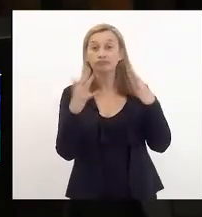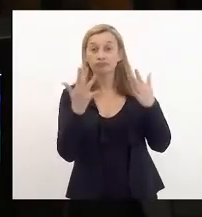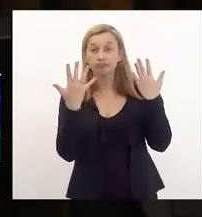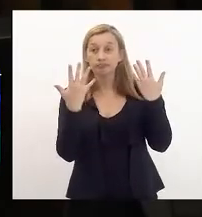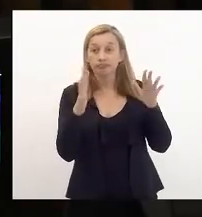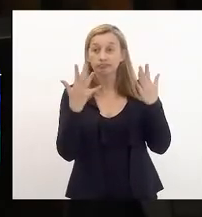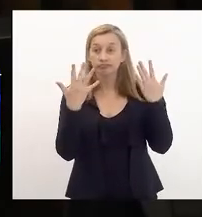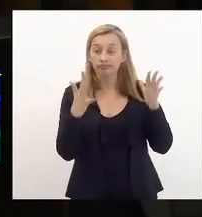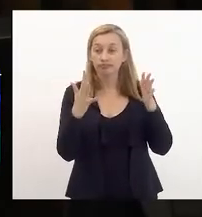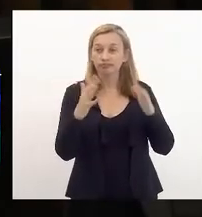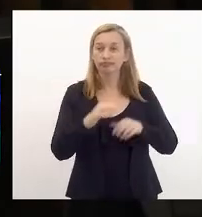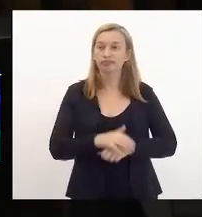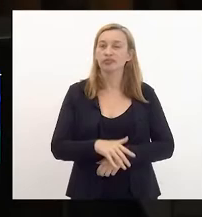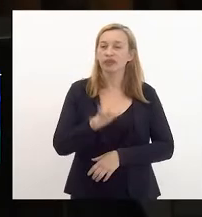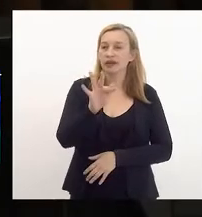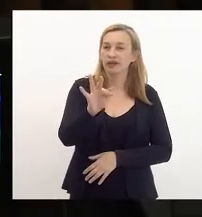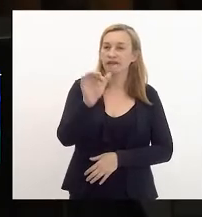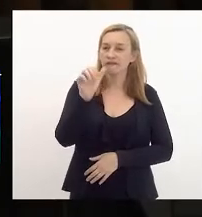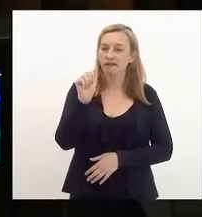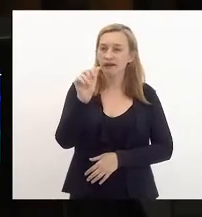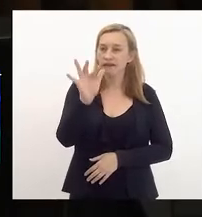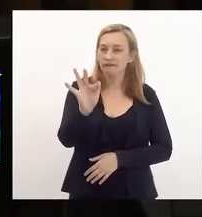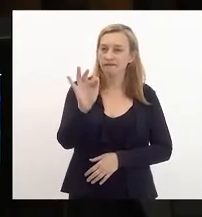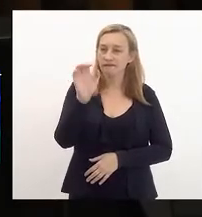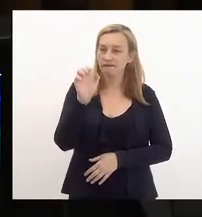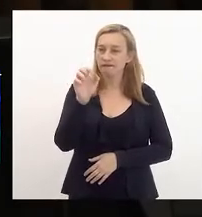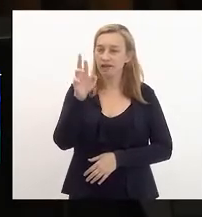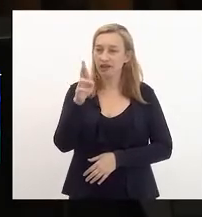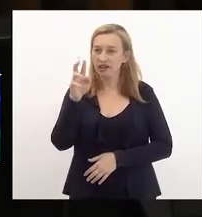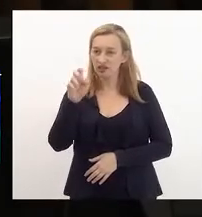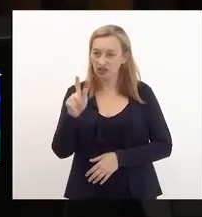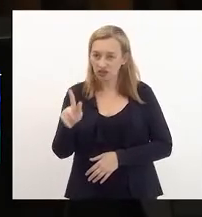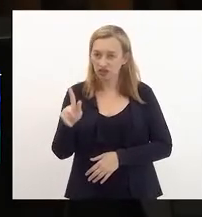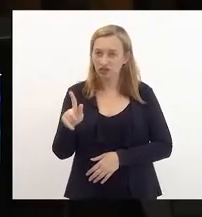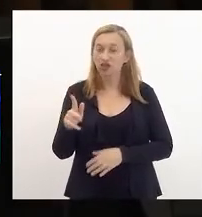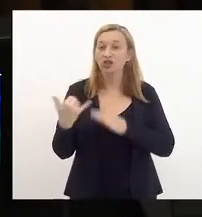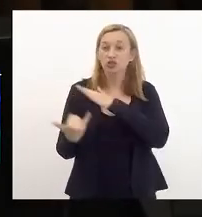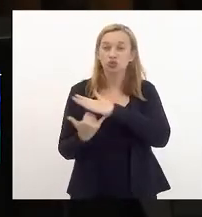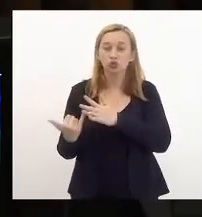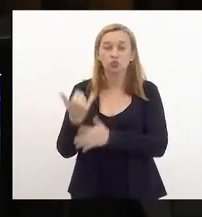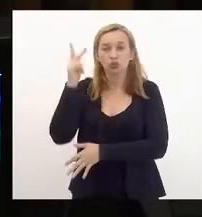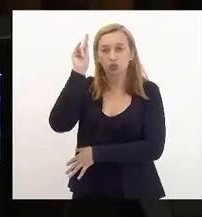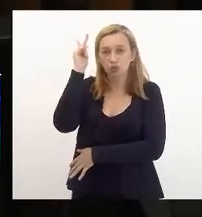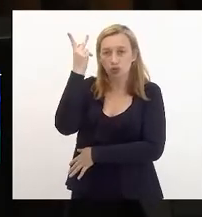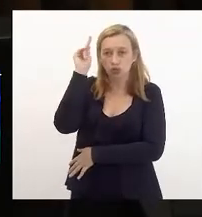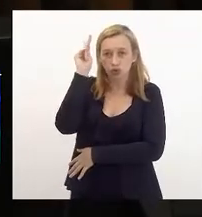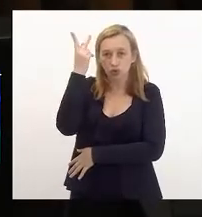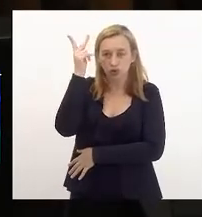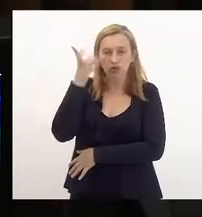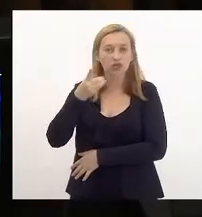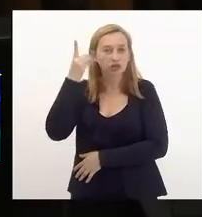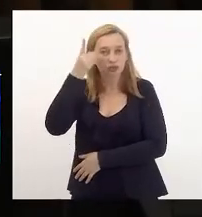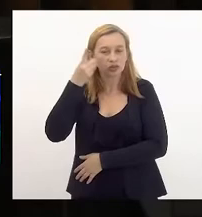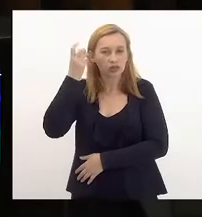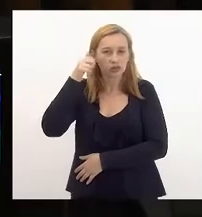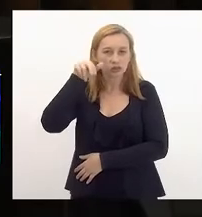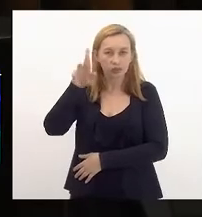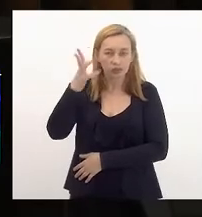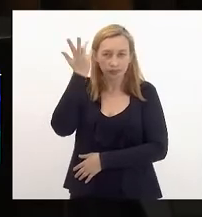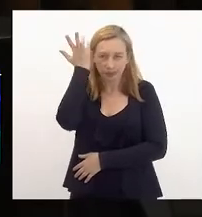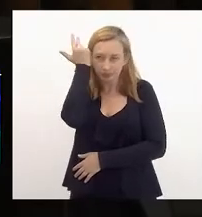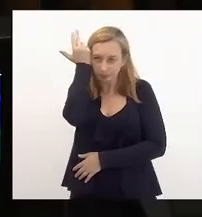a FAFERG, instituição histórica, deputado Elomar Coelho,